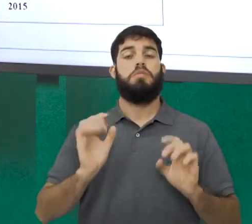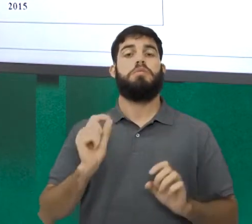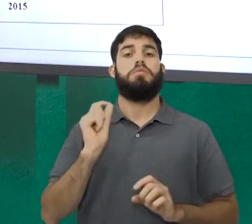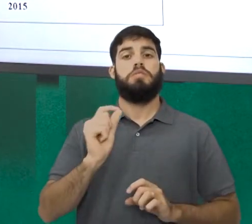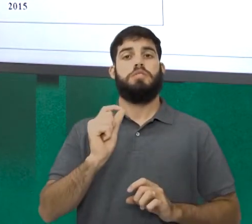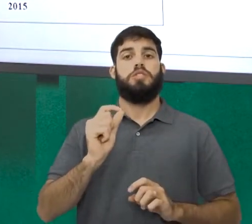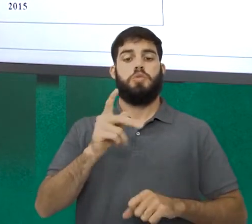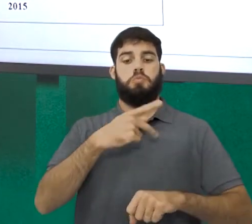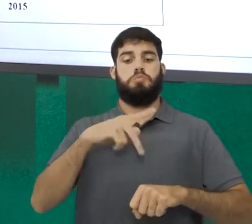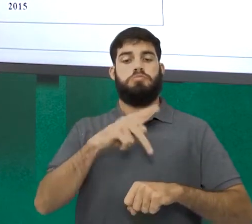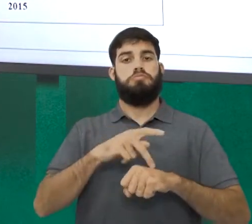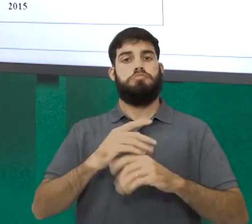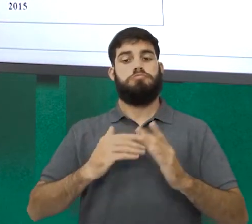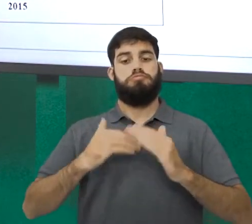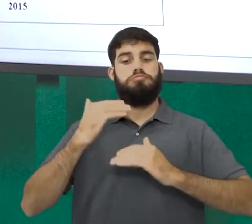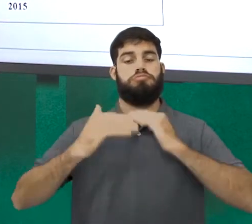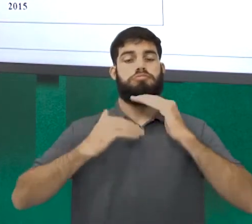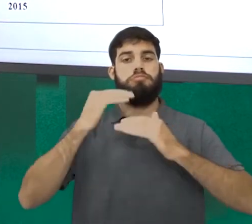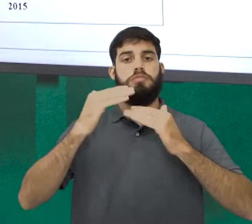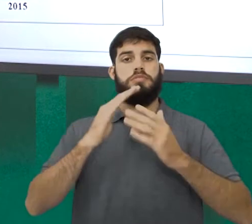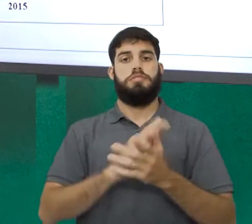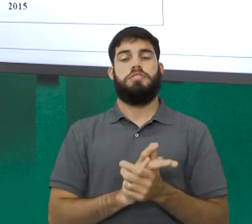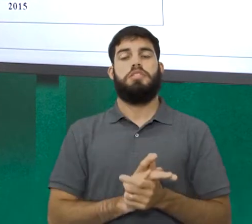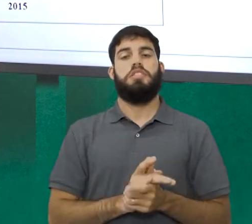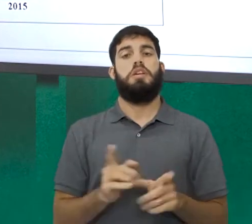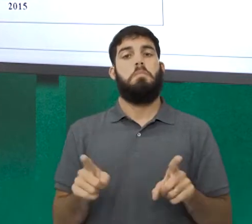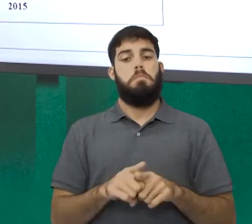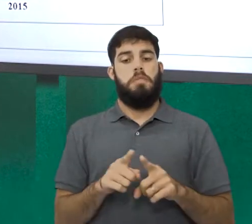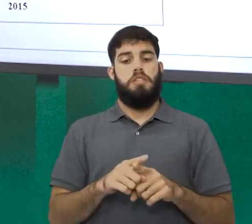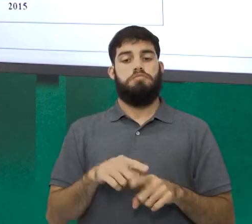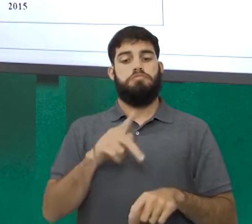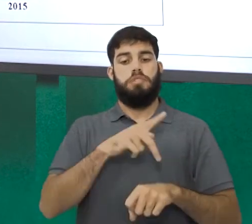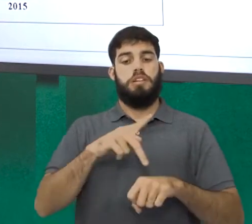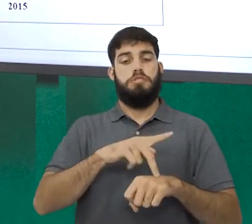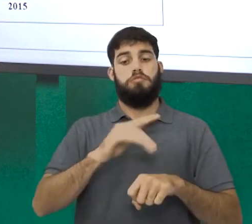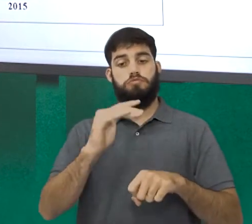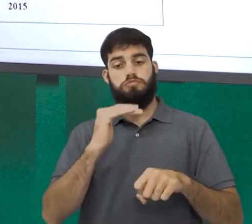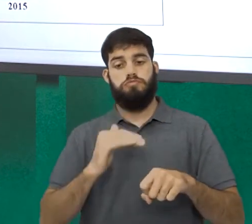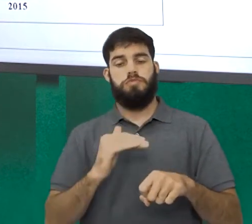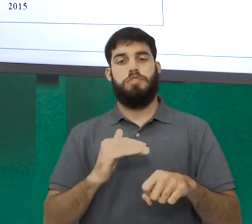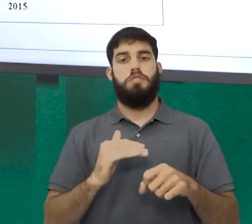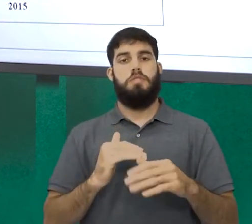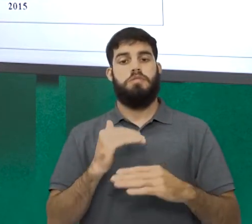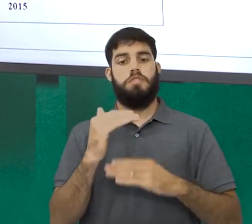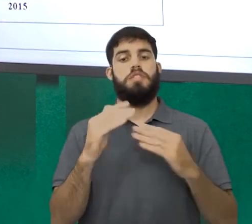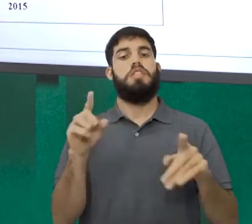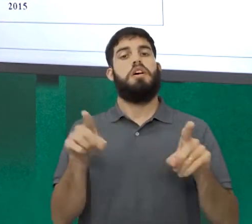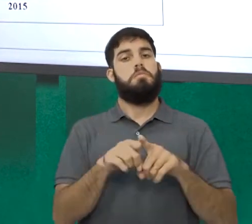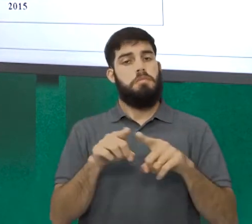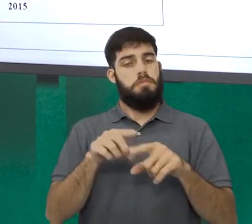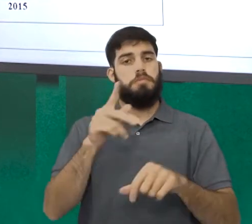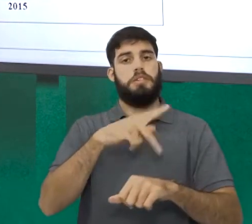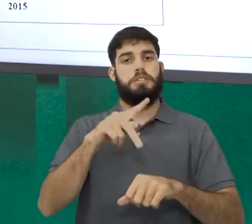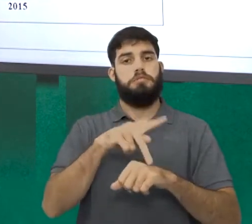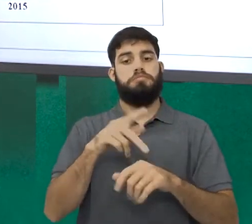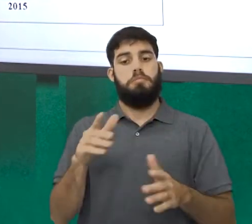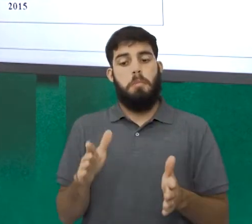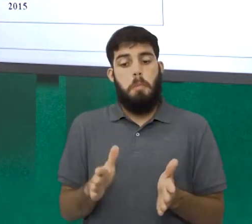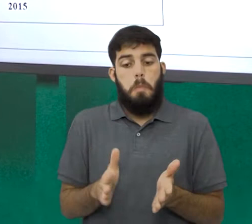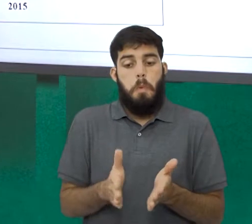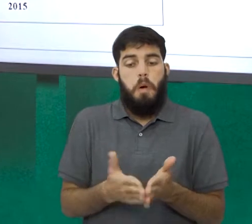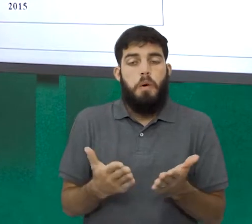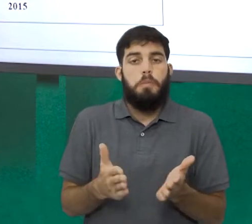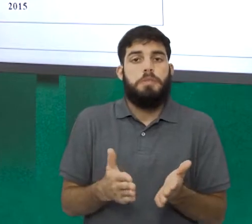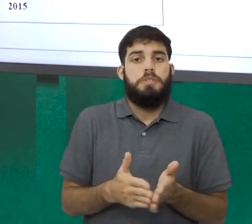em desenvolvimento, nos países subdesenvolvidos, nos países pobres. É que a experiência de